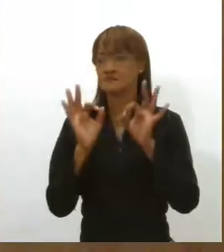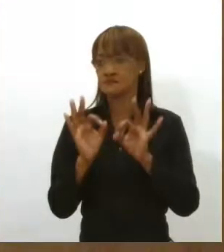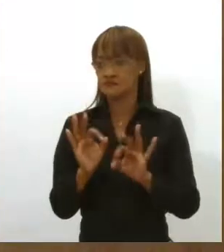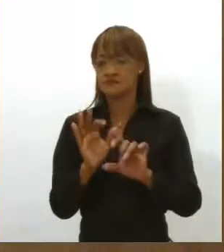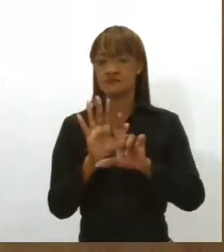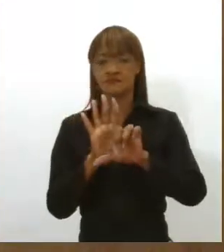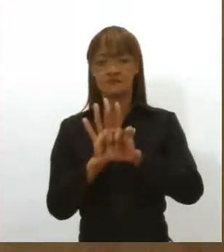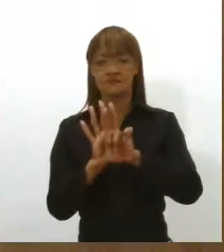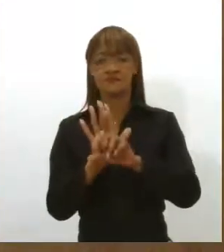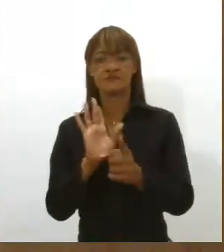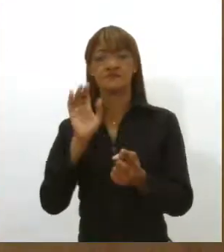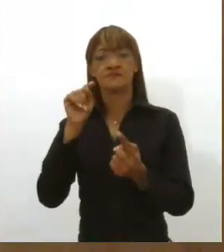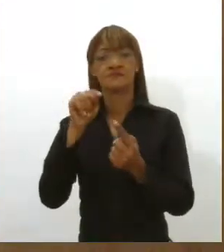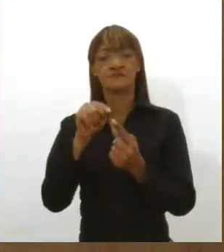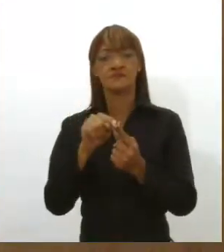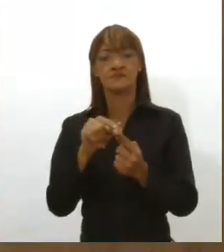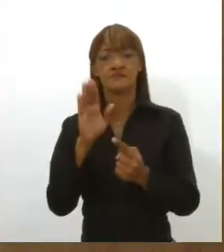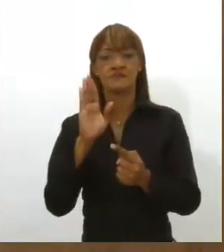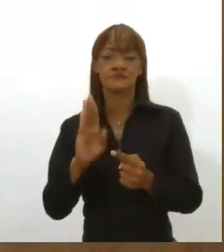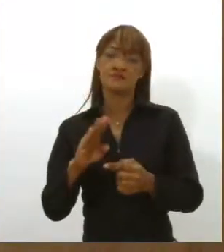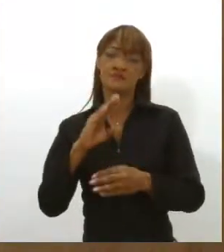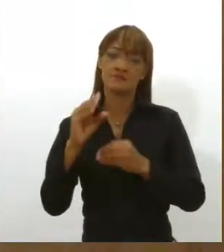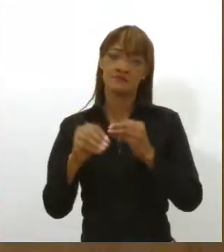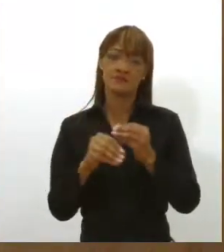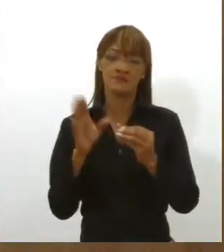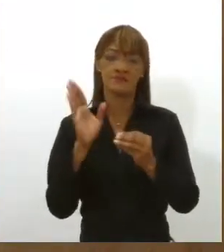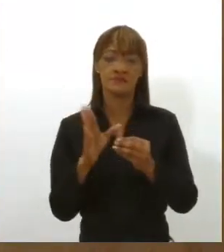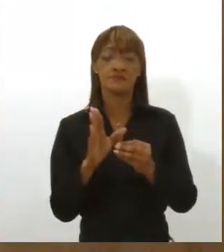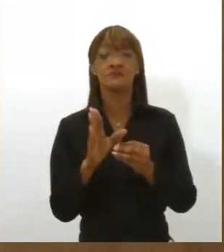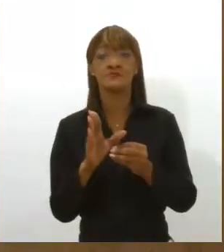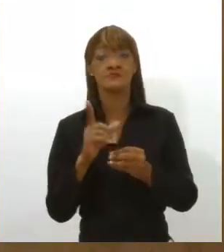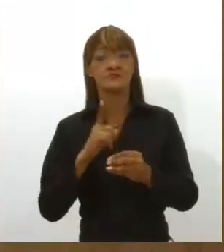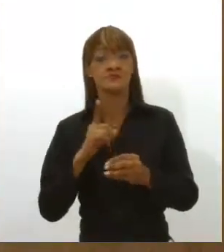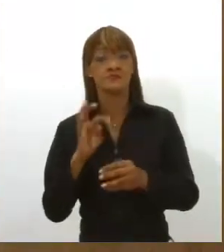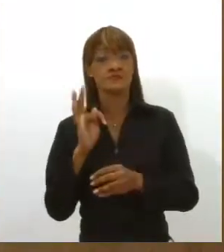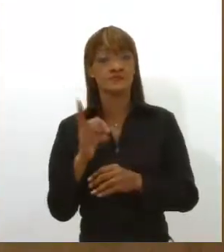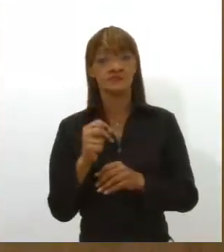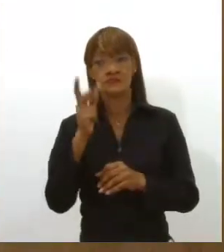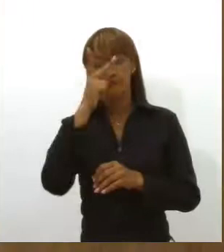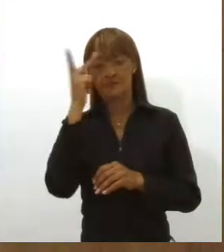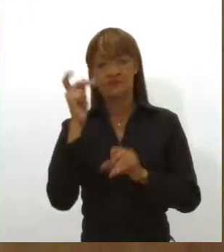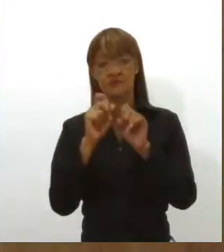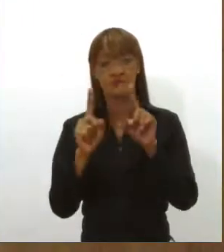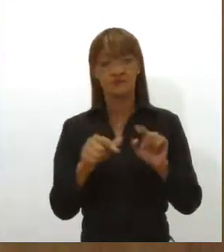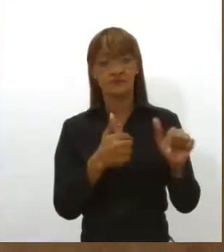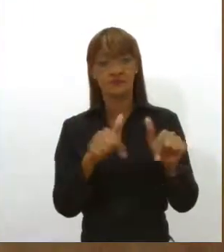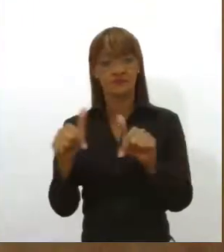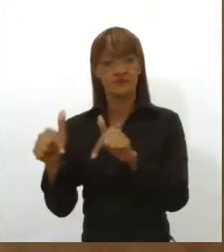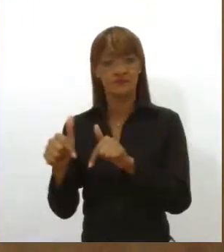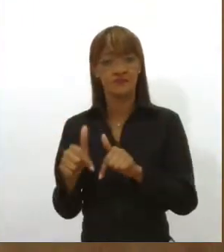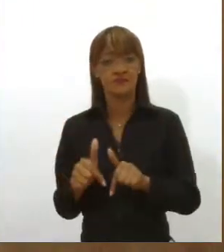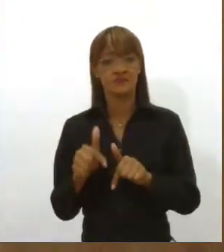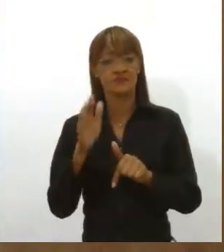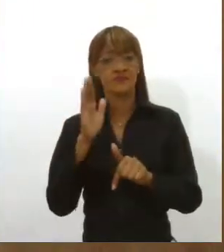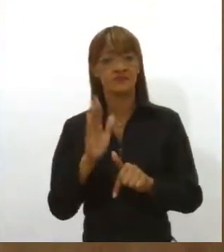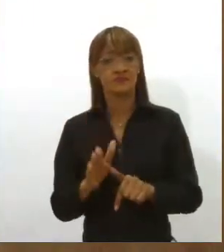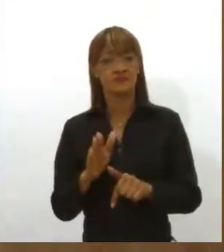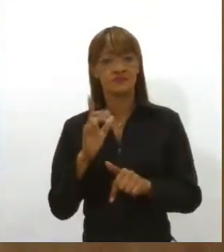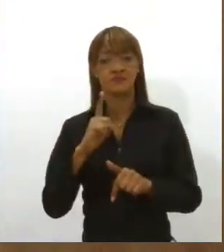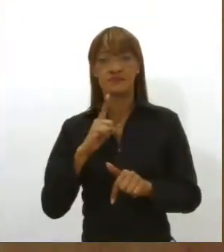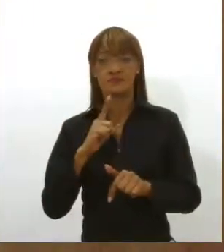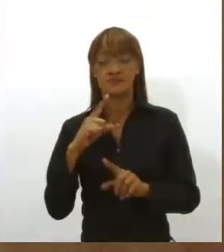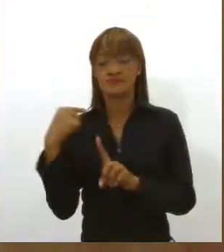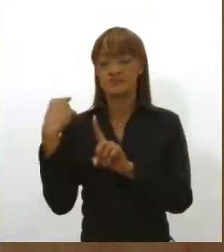incremento da rentabilidade das contas de FGTS do trabalhador por meio da distribuição de parte do resultado positivo,